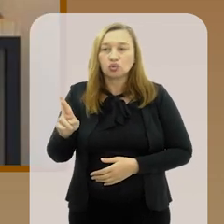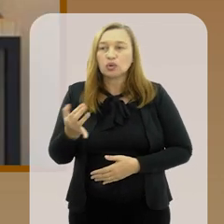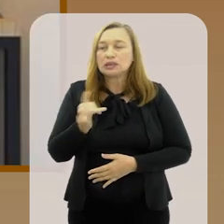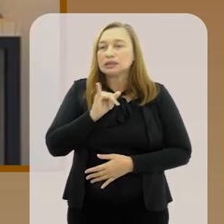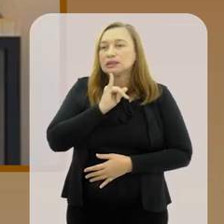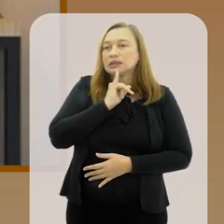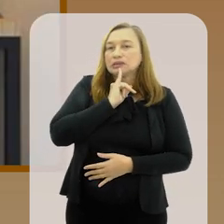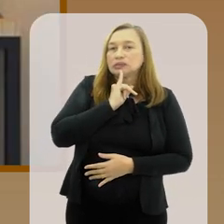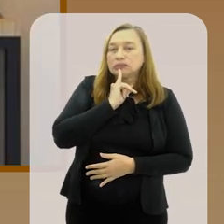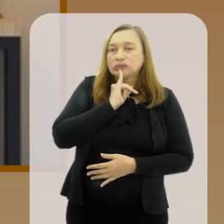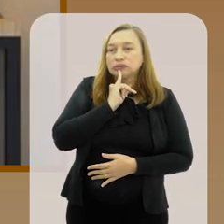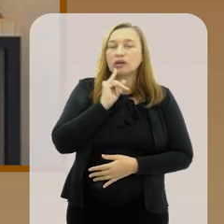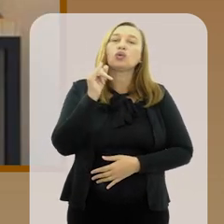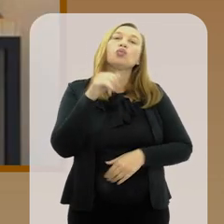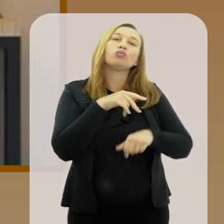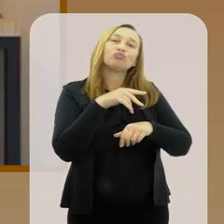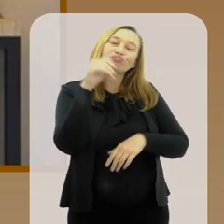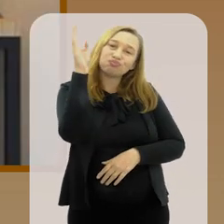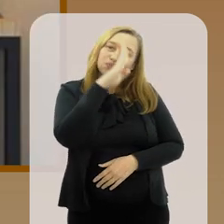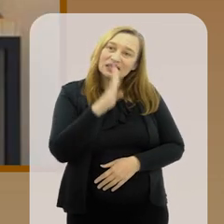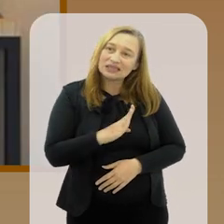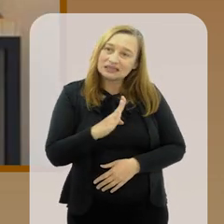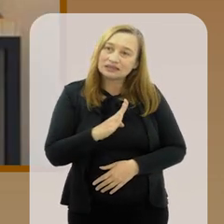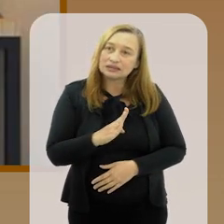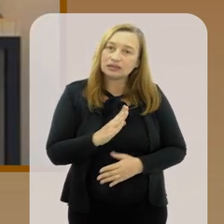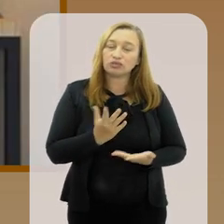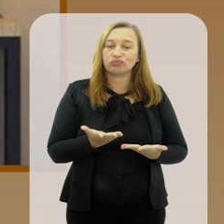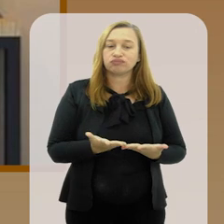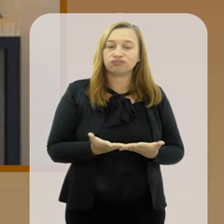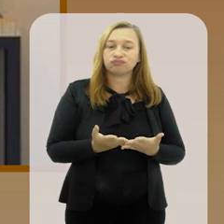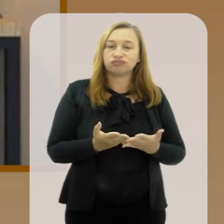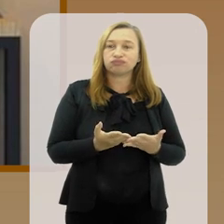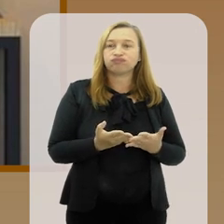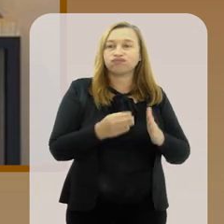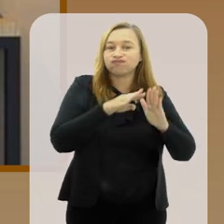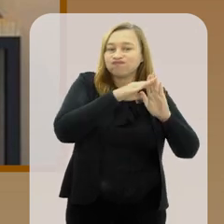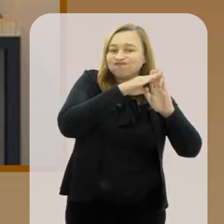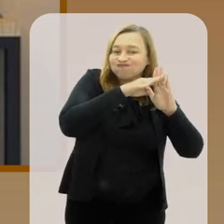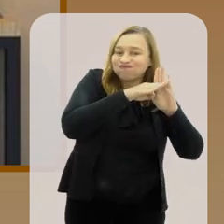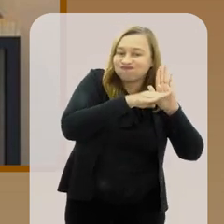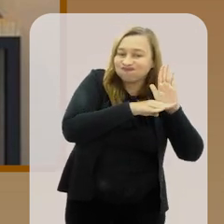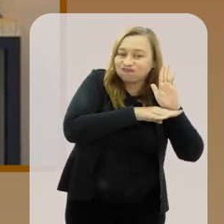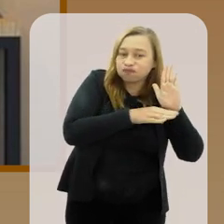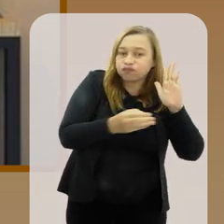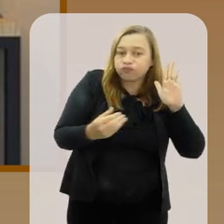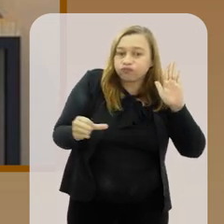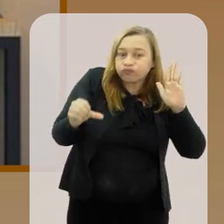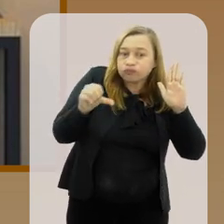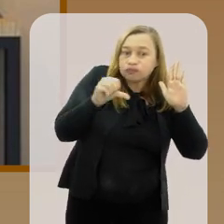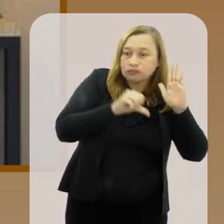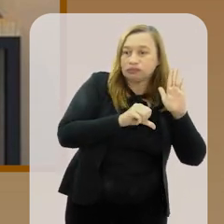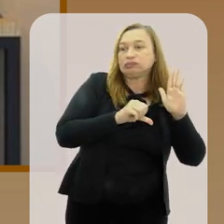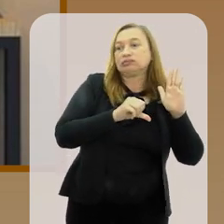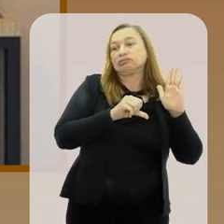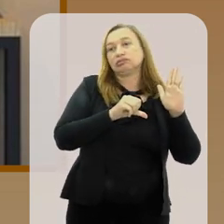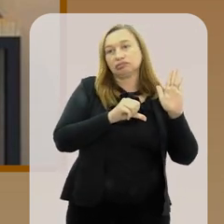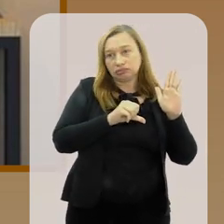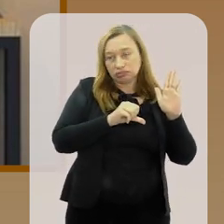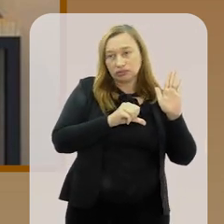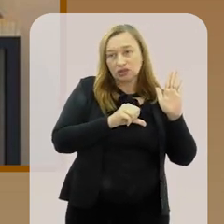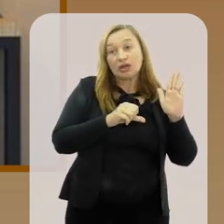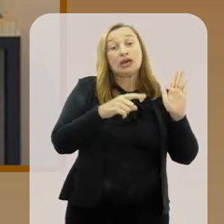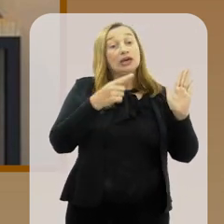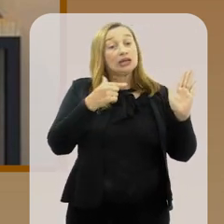infelizmente, o Brasil tá numa posição ruim num